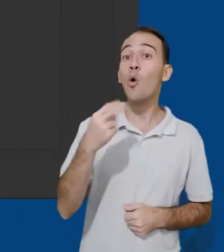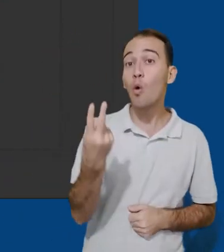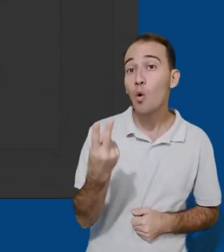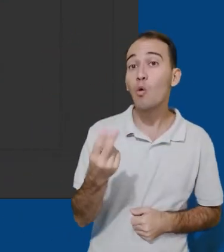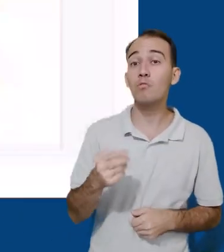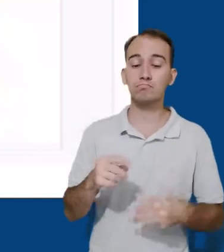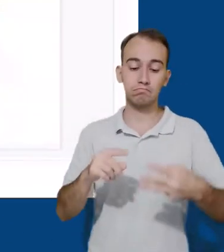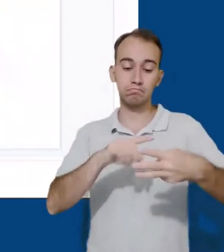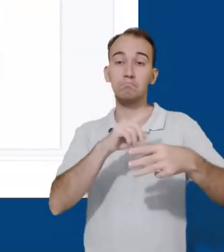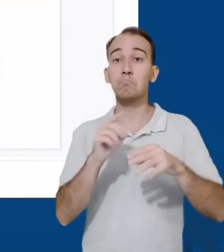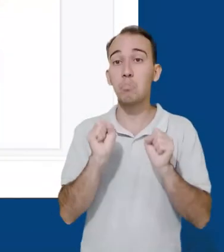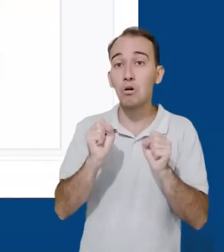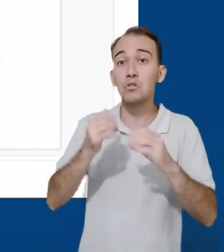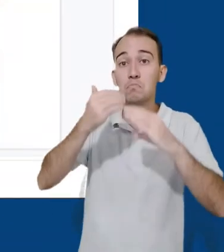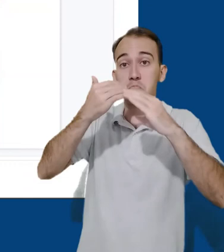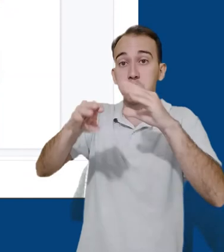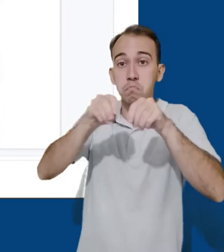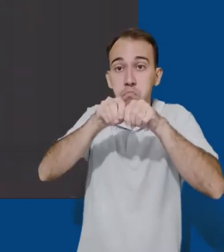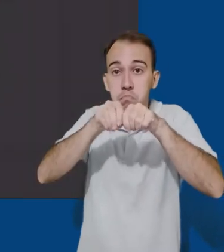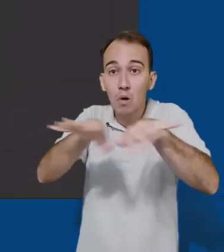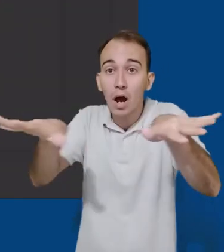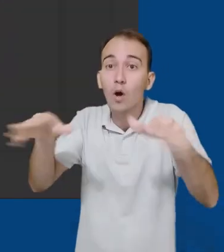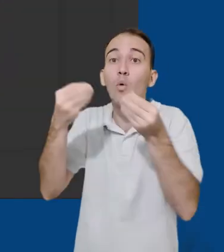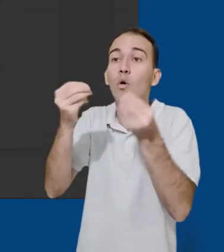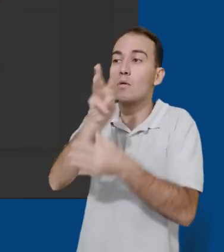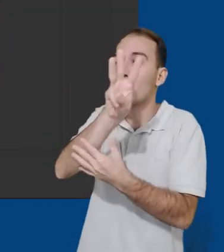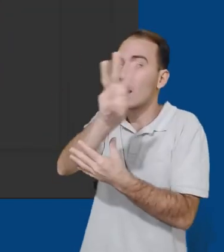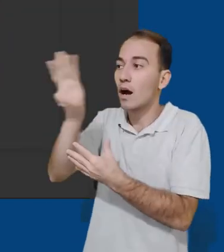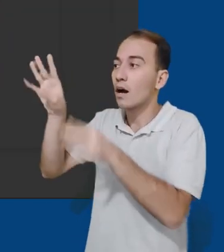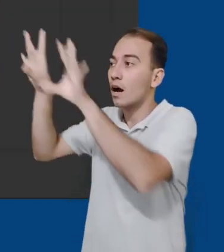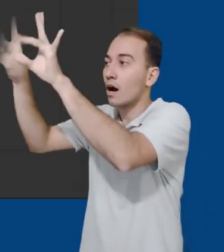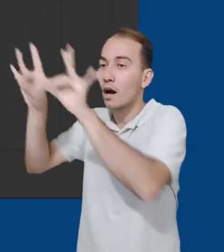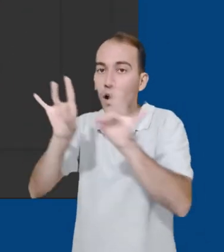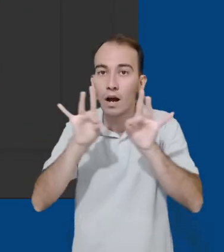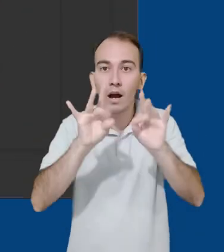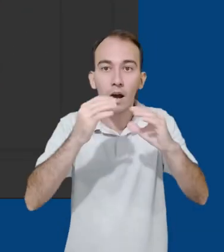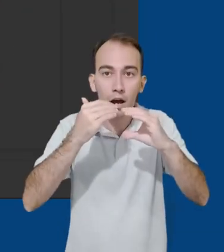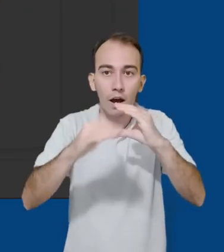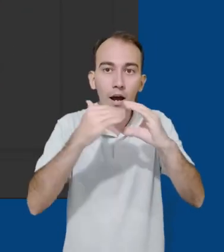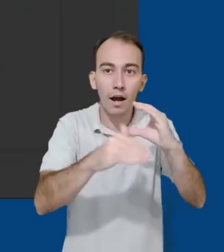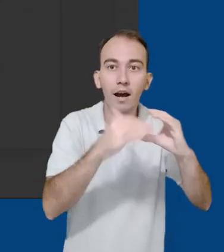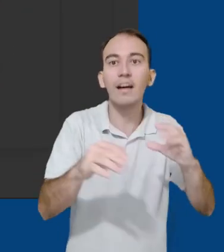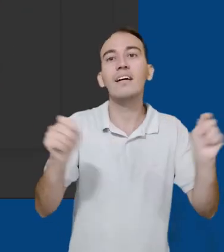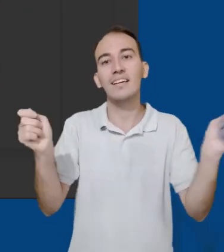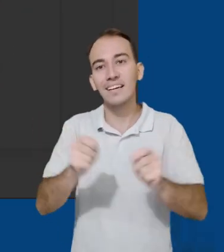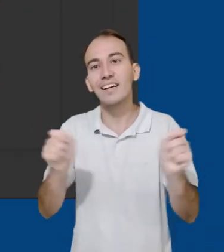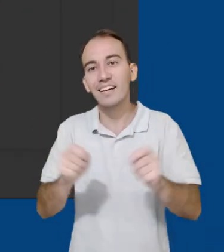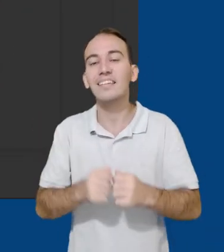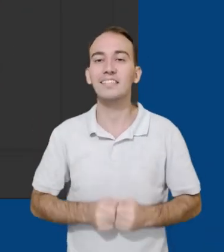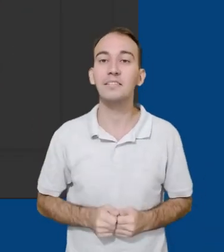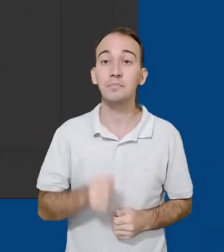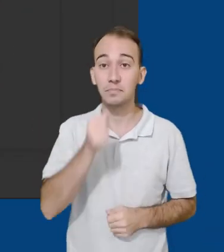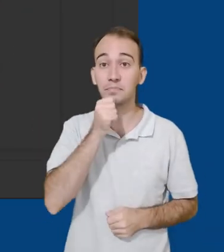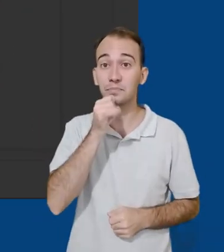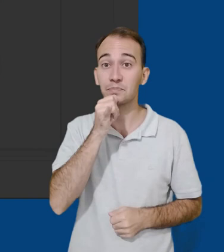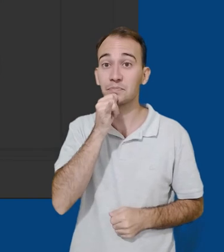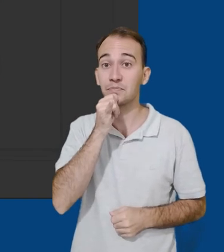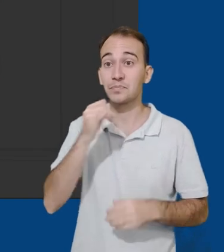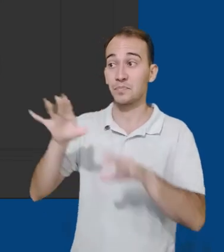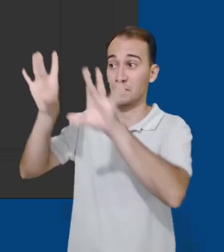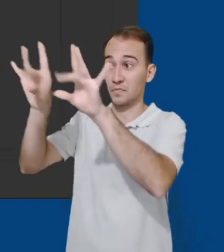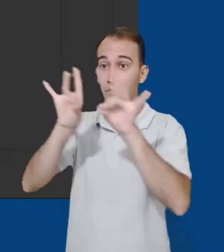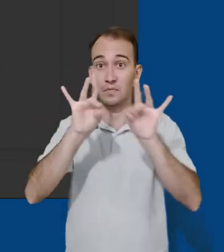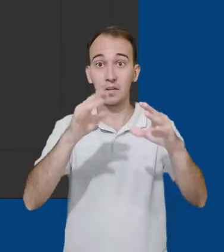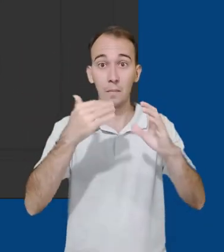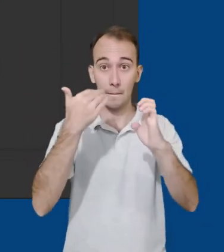Podemos compartilhar também utilizando o link de compartilhamento. E definimos quem terá acesso ao conteúdo deste link.